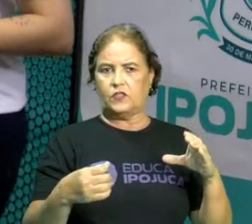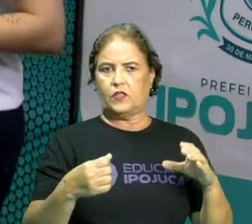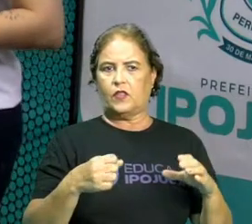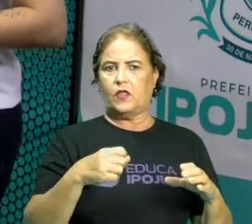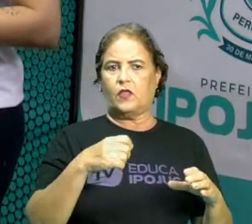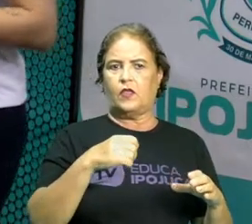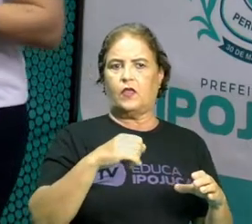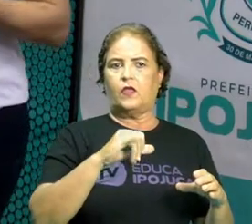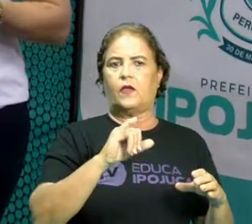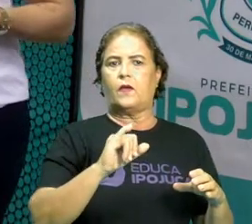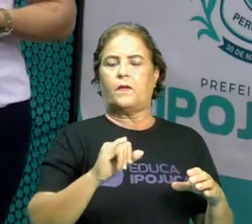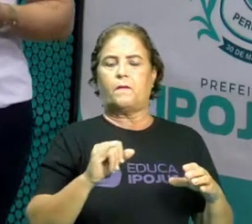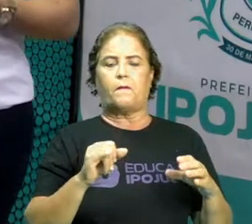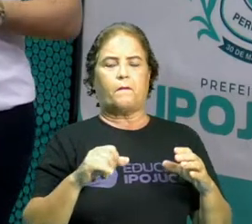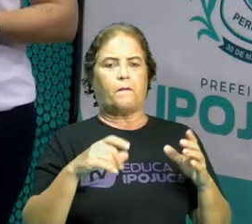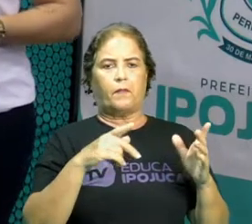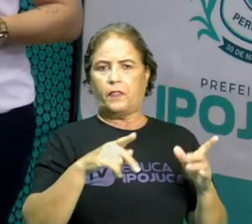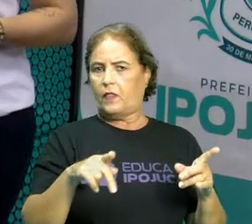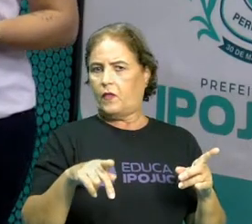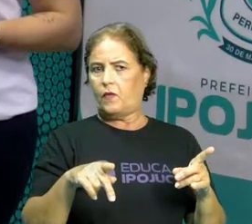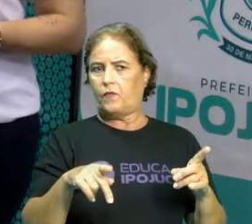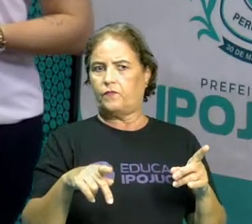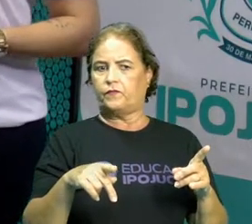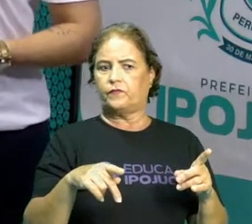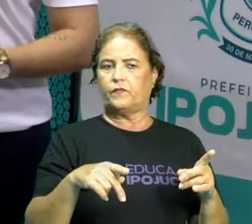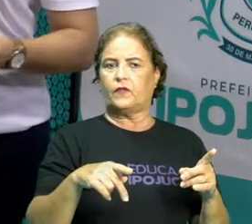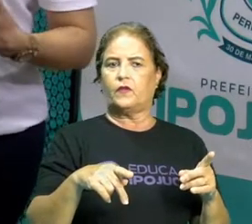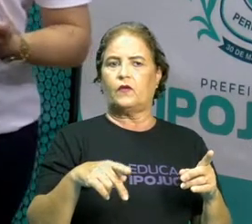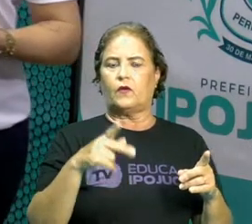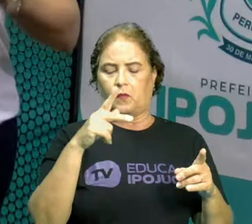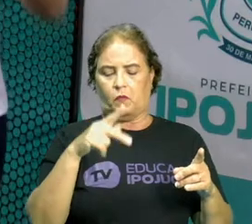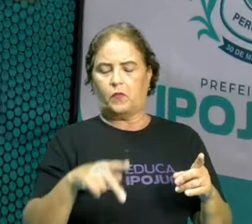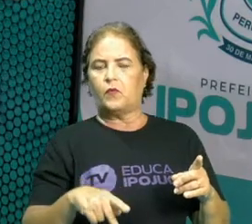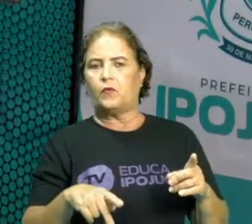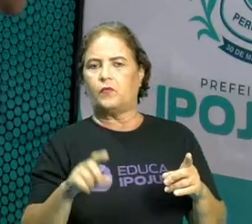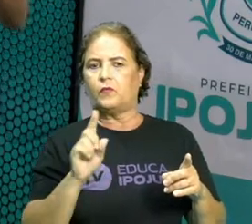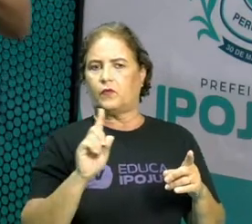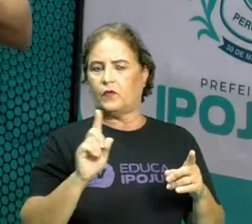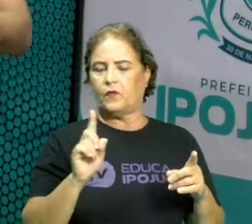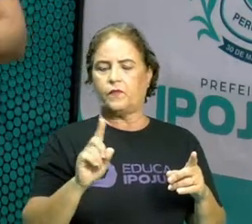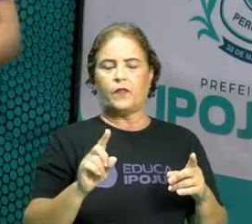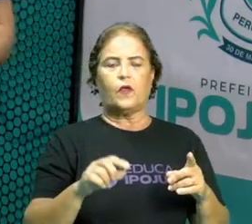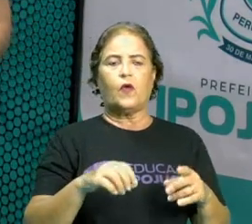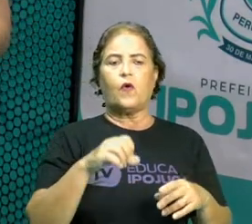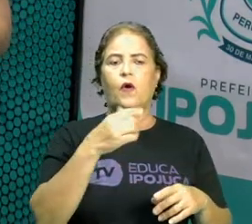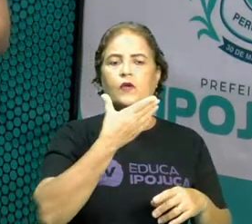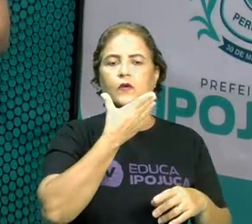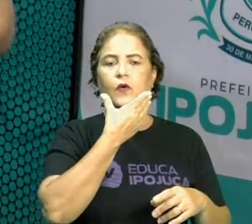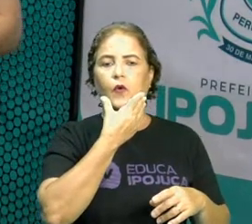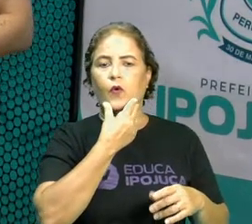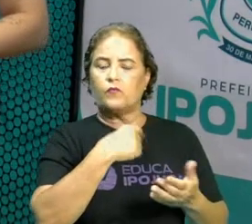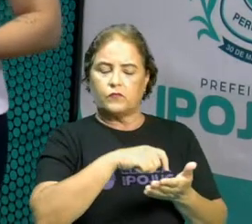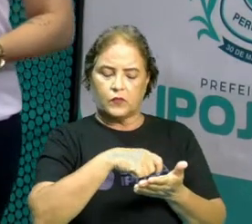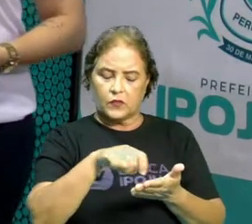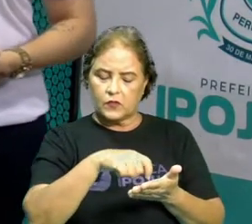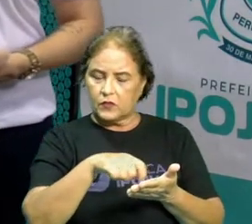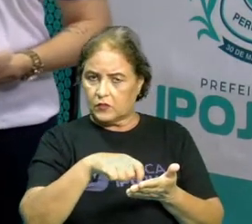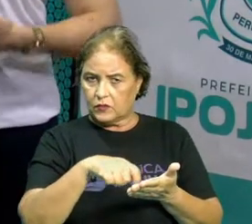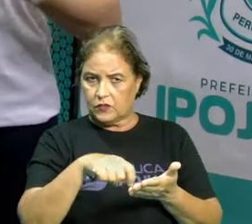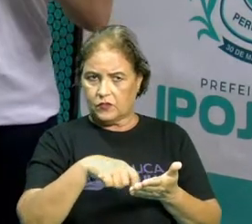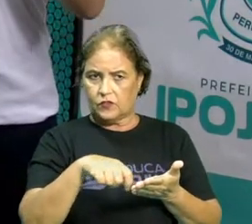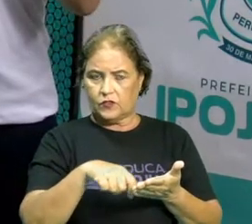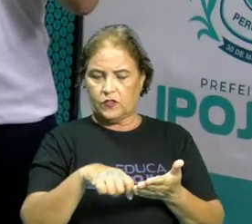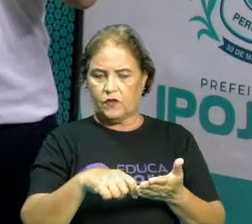ou imparciais, muito pelo contrário. Os Cordelistas, nas suas narrativas, né? Nos seus